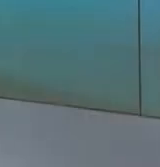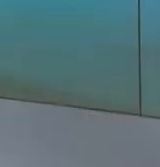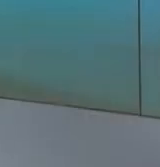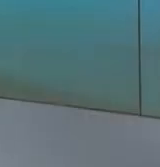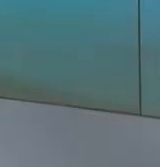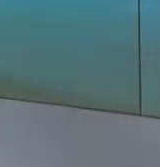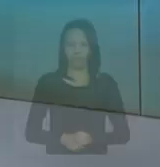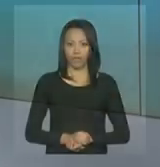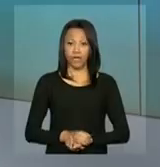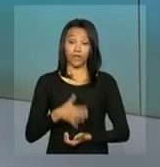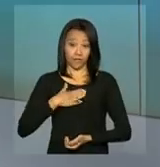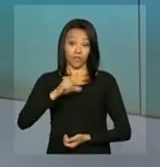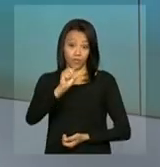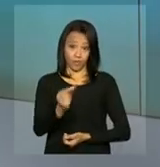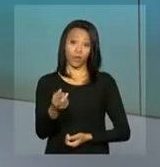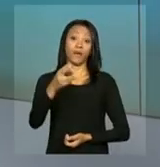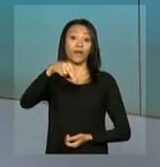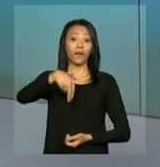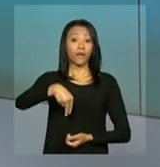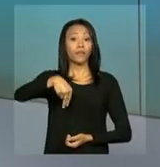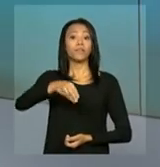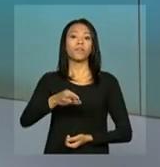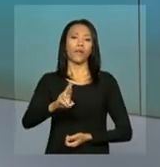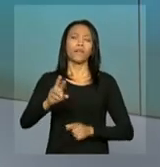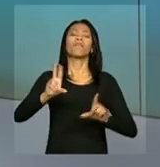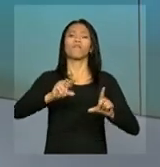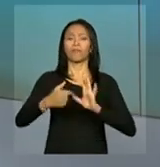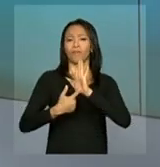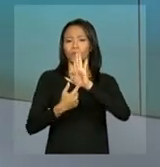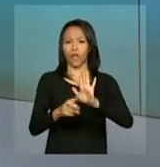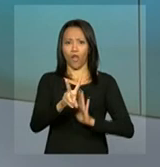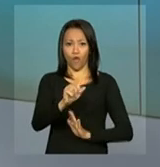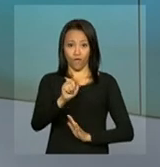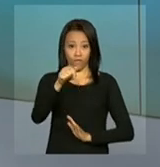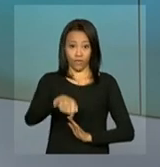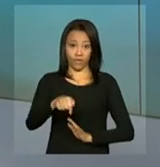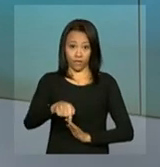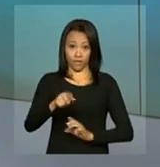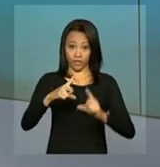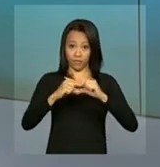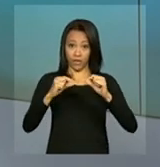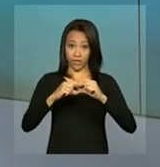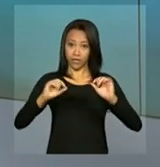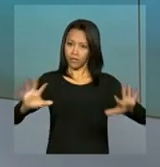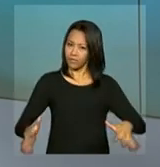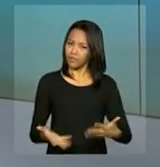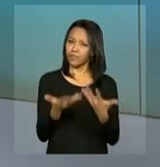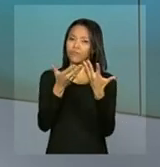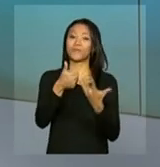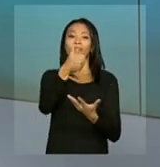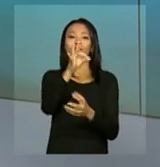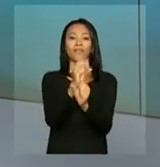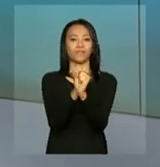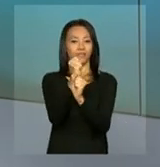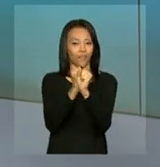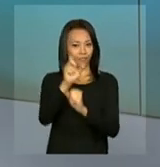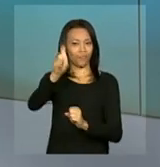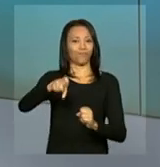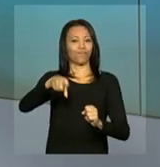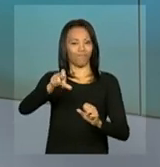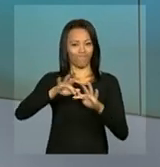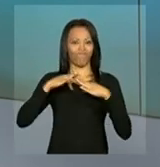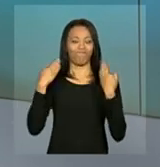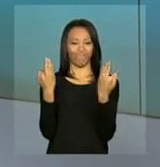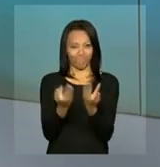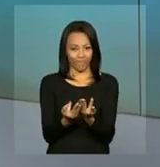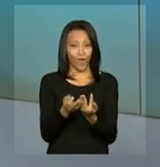E daqui a pouco a NBR vai transmitir ao vivo de Brasília a cerimônia em comemoração aos 10 anos do programa